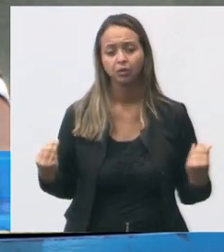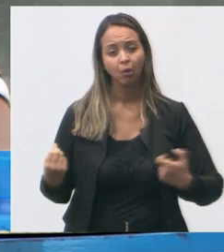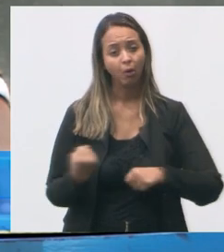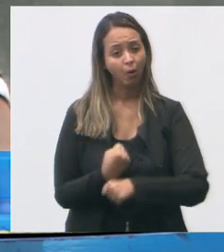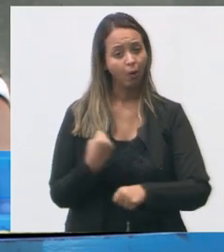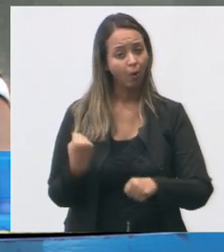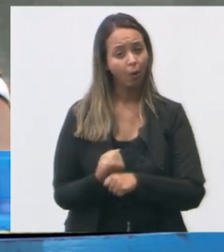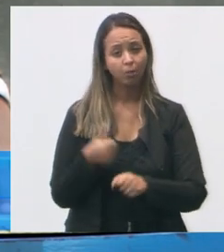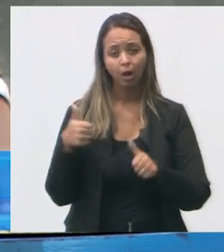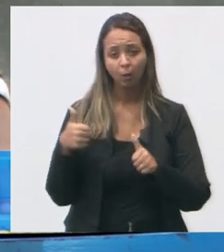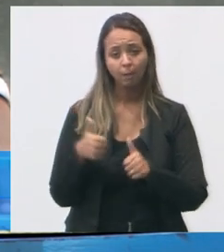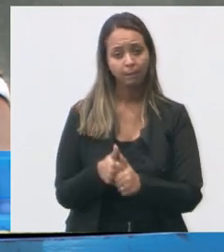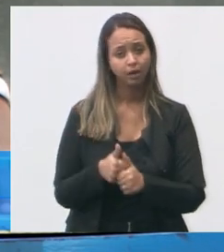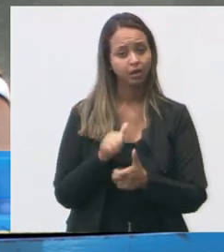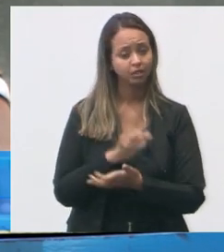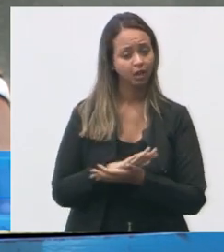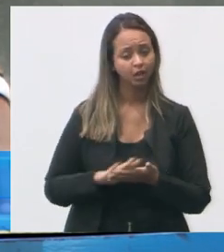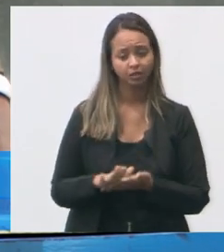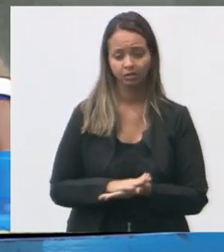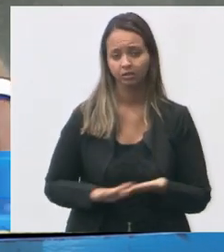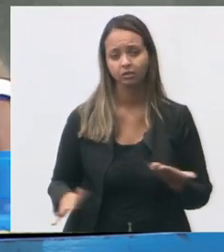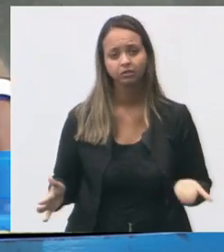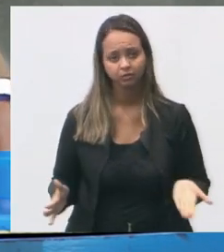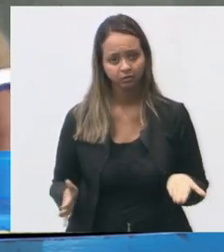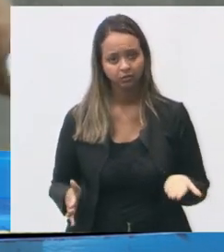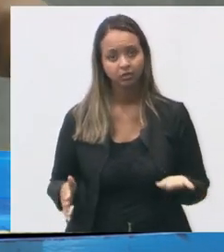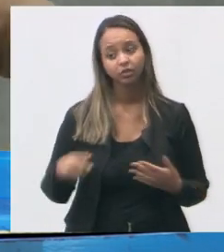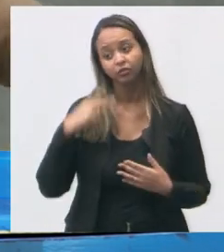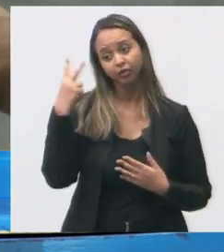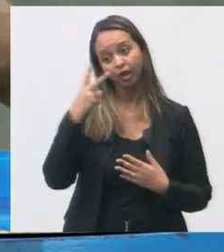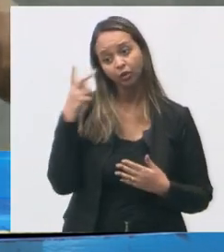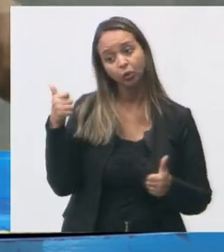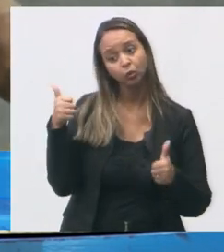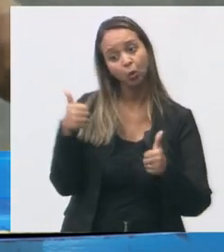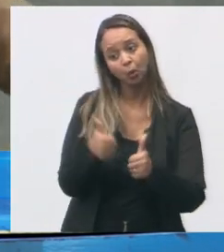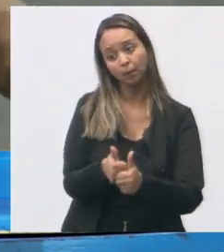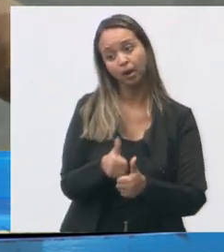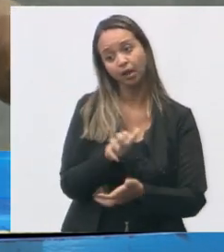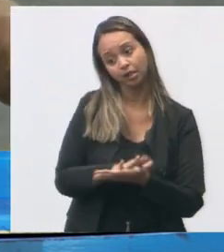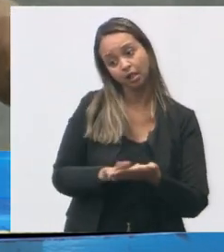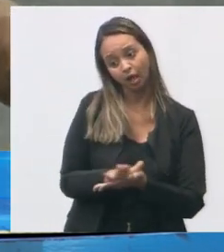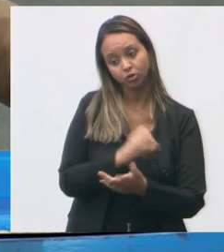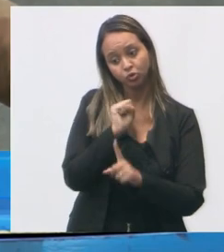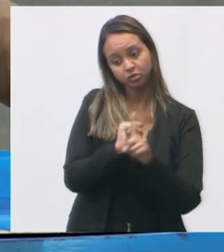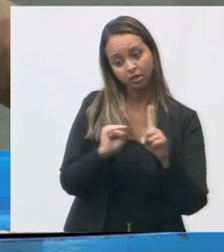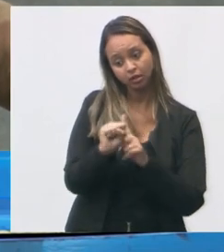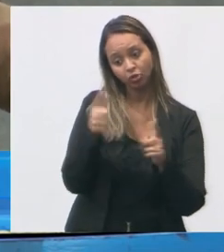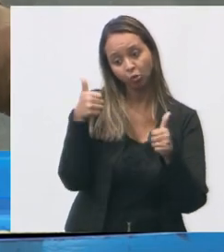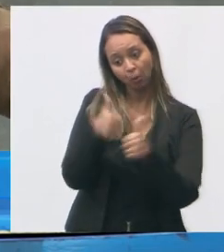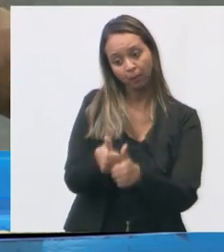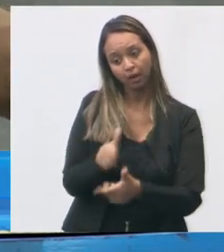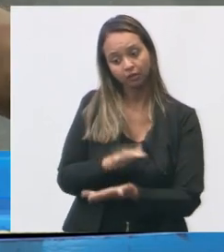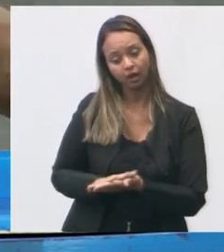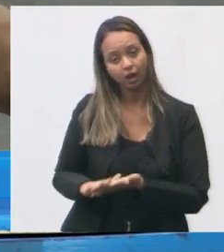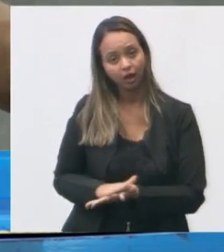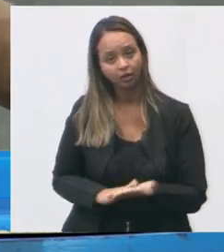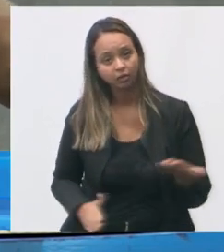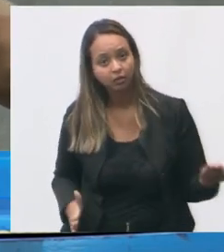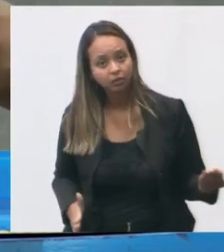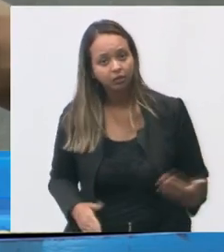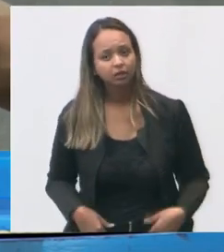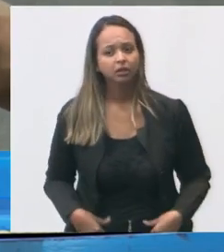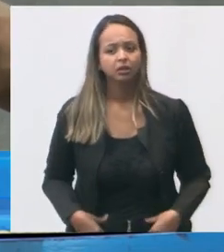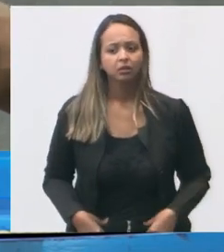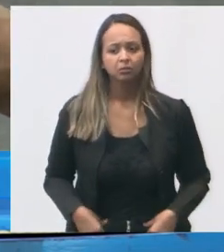sem acompanhamento de vereador, sem acompanhamento da sociedade. E, depois, temos que